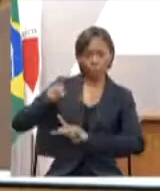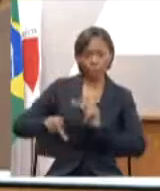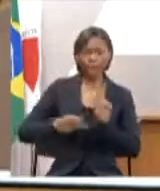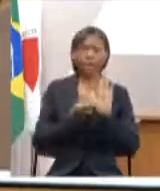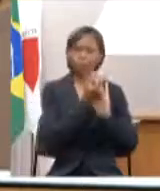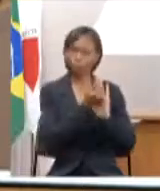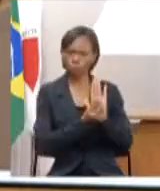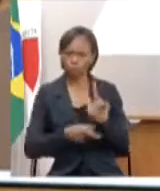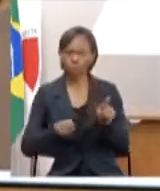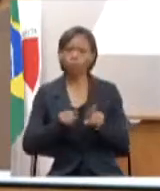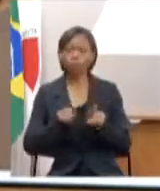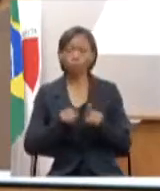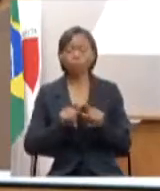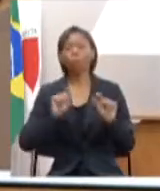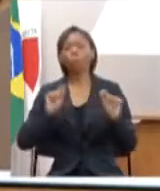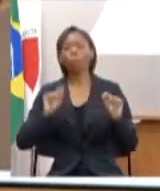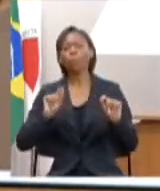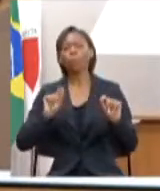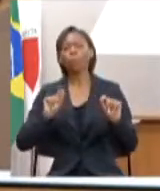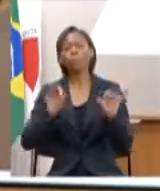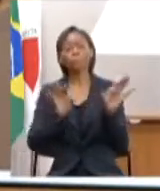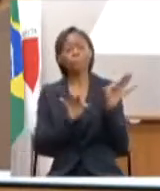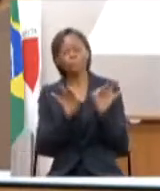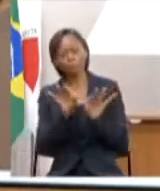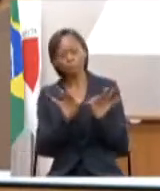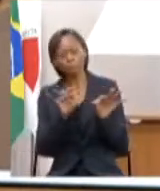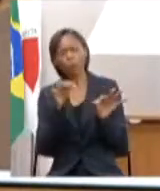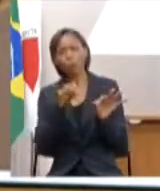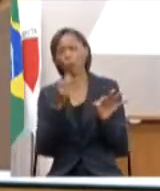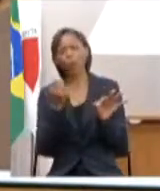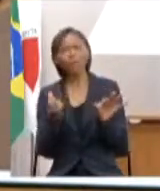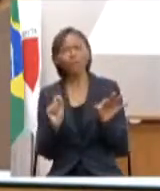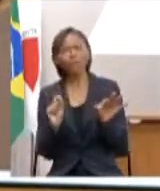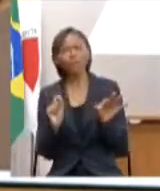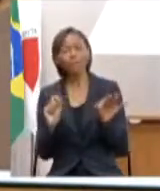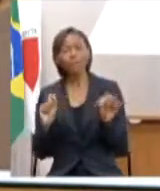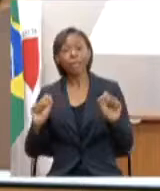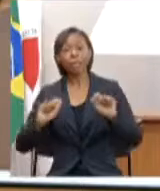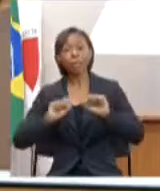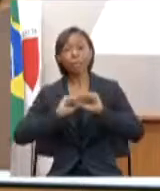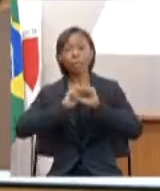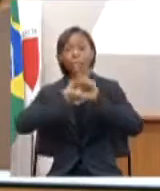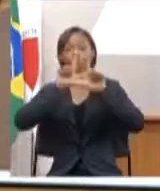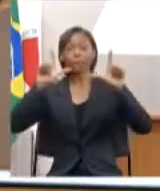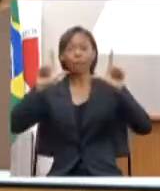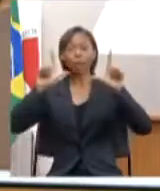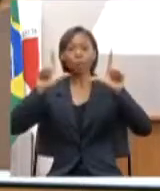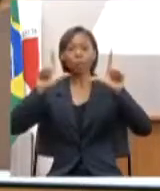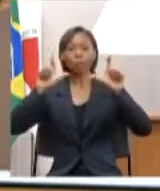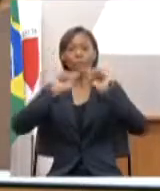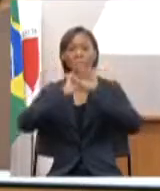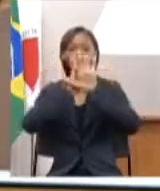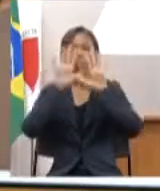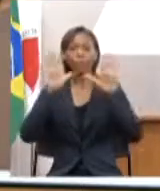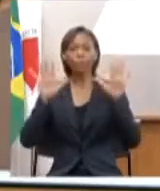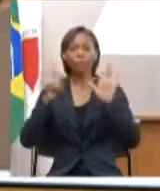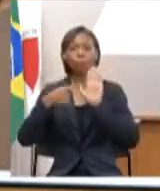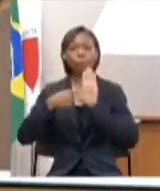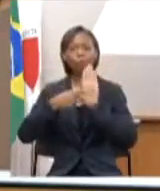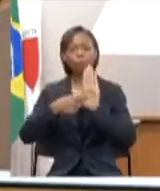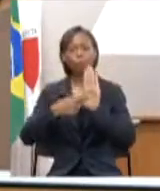que é um projeto de transparência importantíssimo, ele mostra como que a